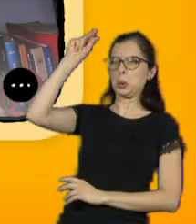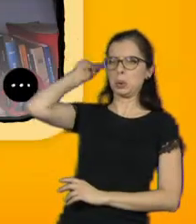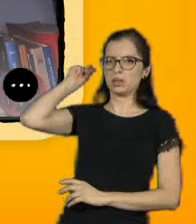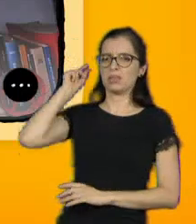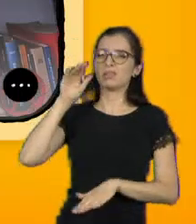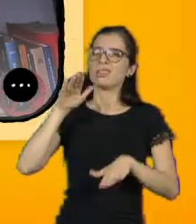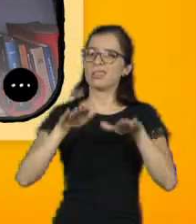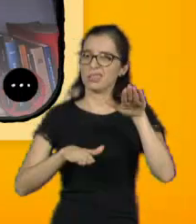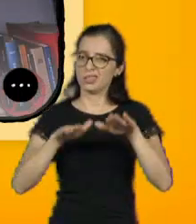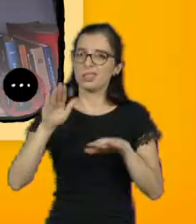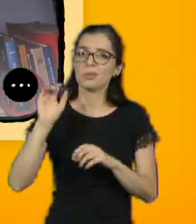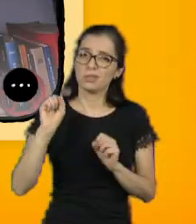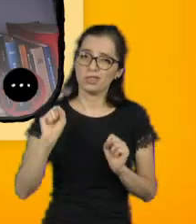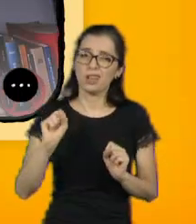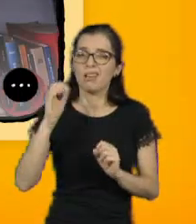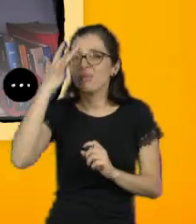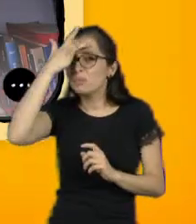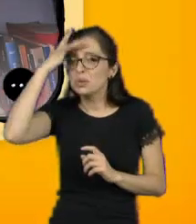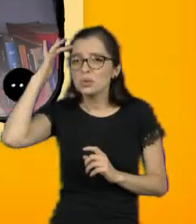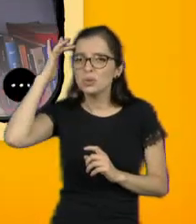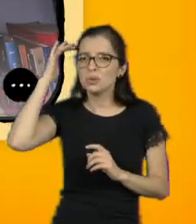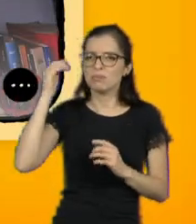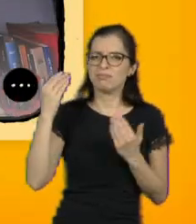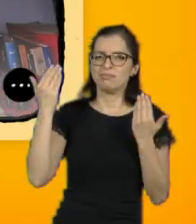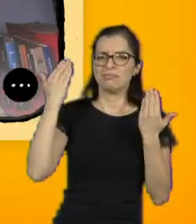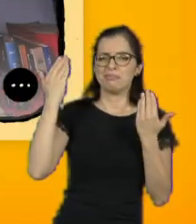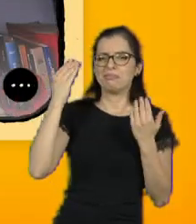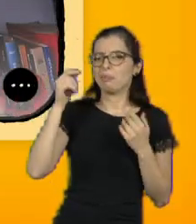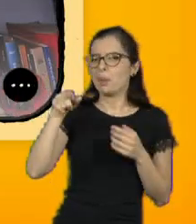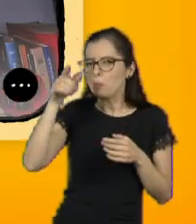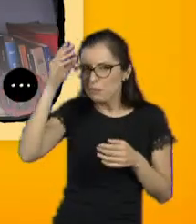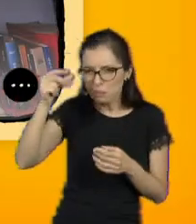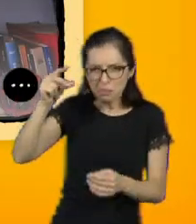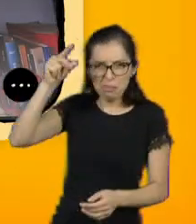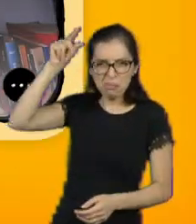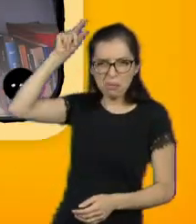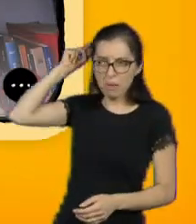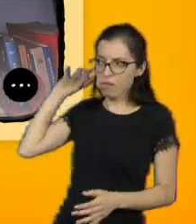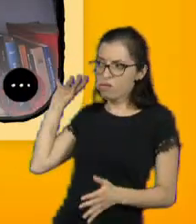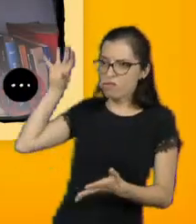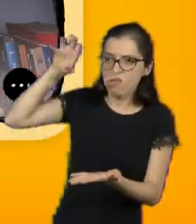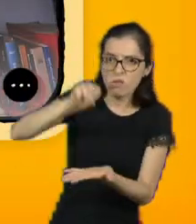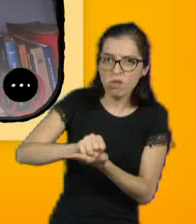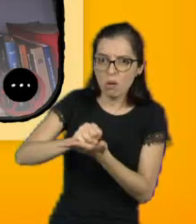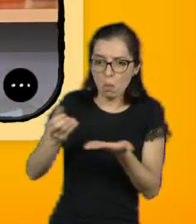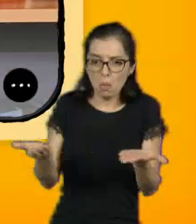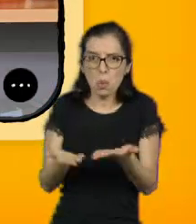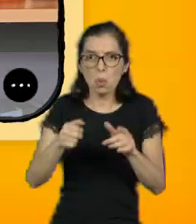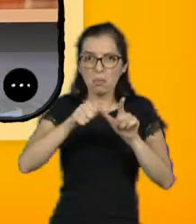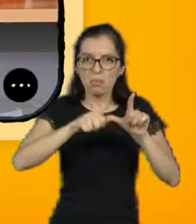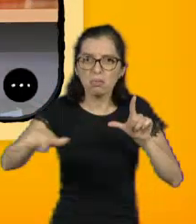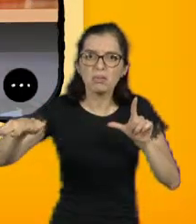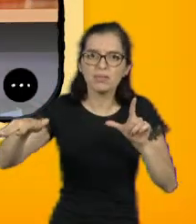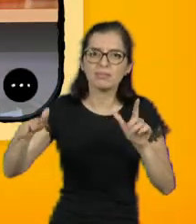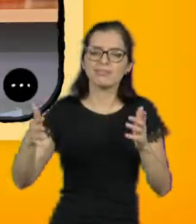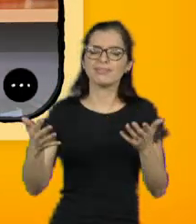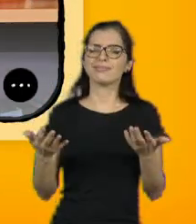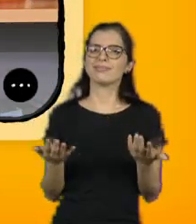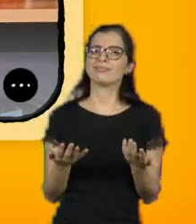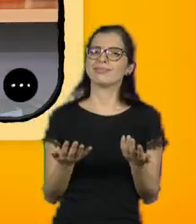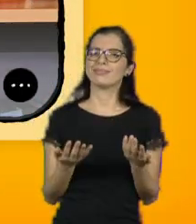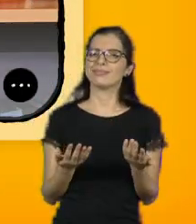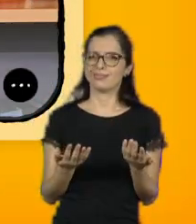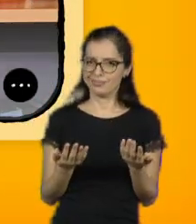coisa que foi remixada, que aconteceu há muito tempo, e pode pensar que acabou de acontecer? Da mesma maneira,